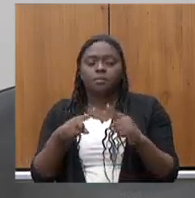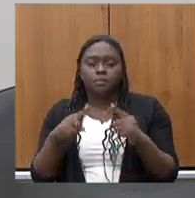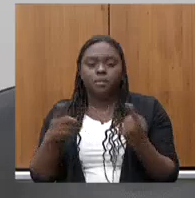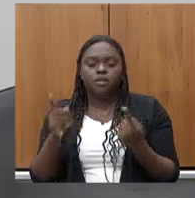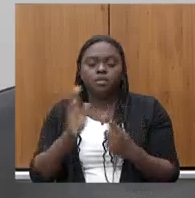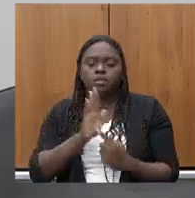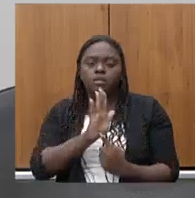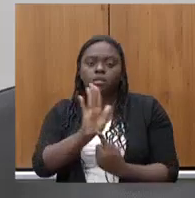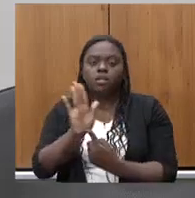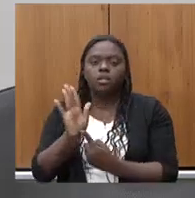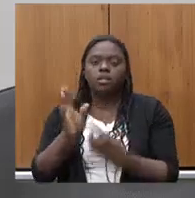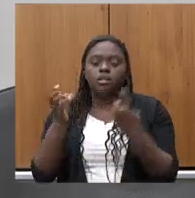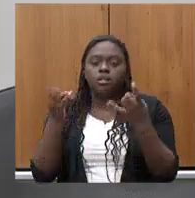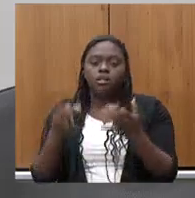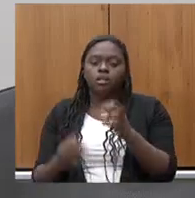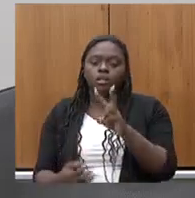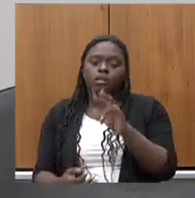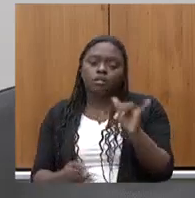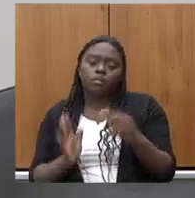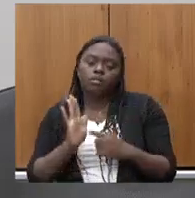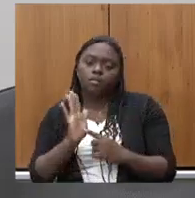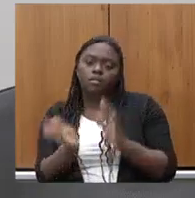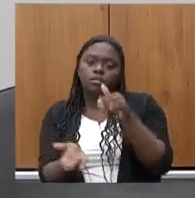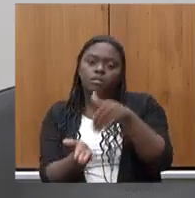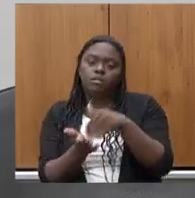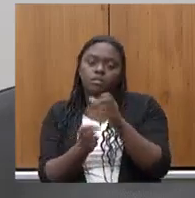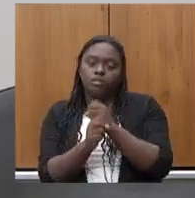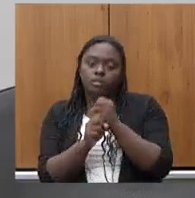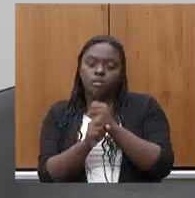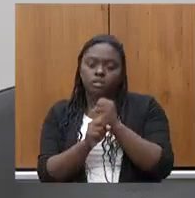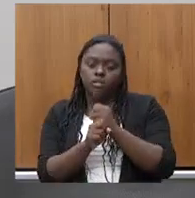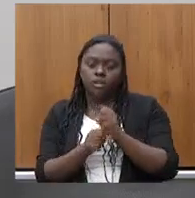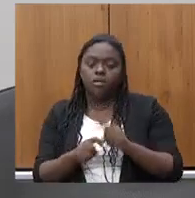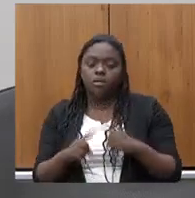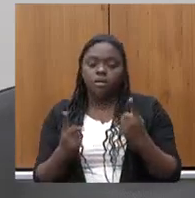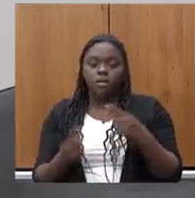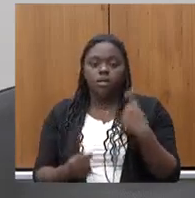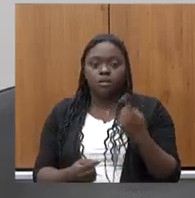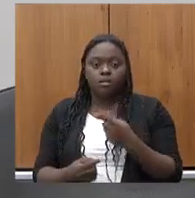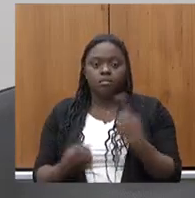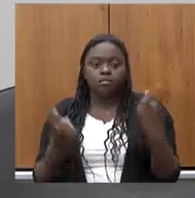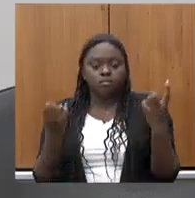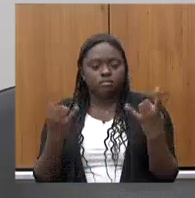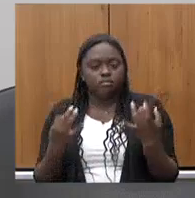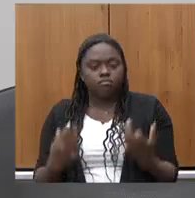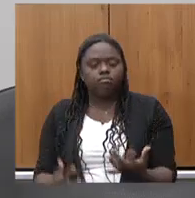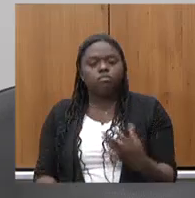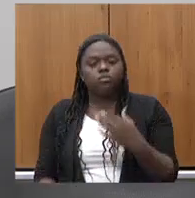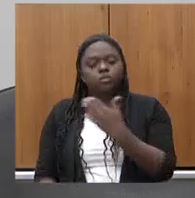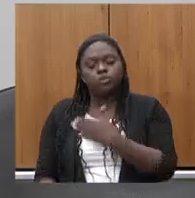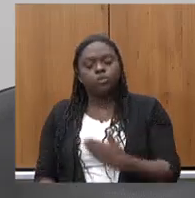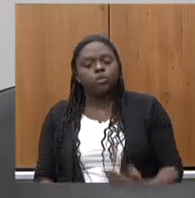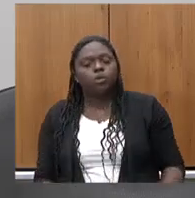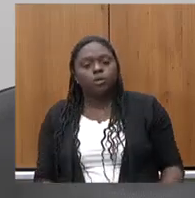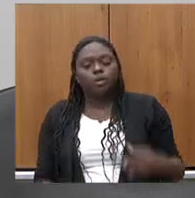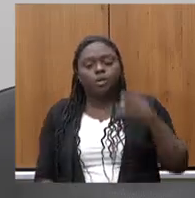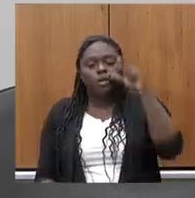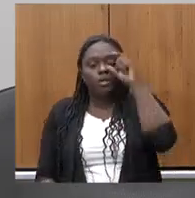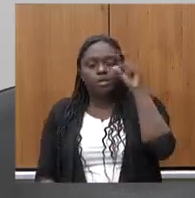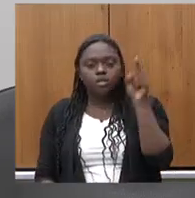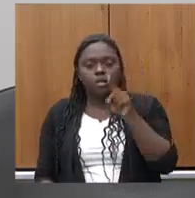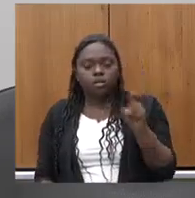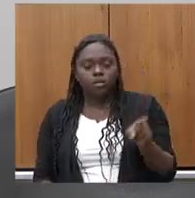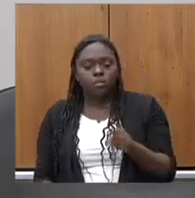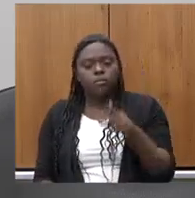apresentação diz que serão até o final do ano mas nós estamos falando então que o governo Zema entre a